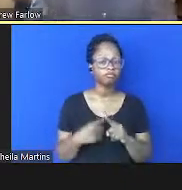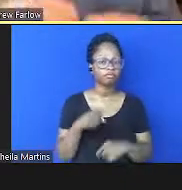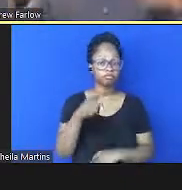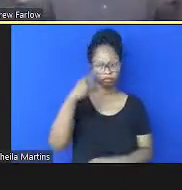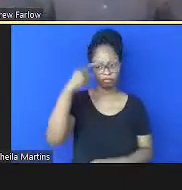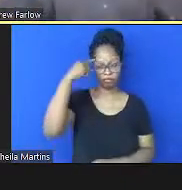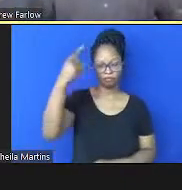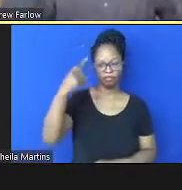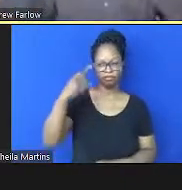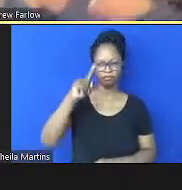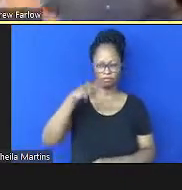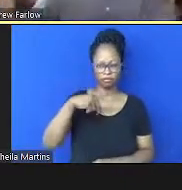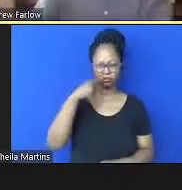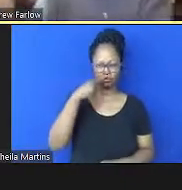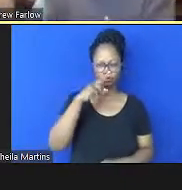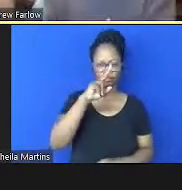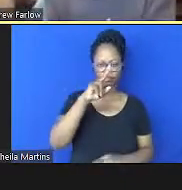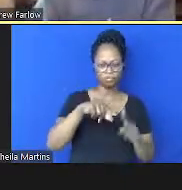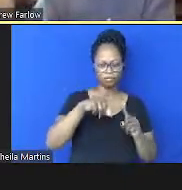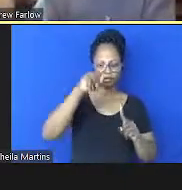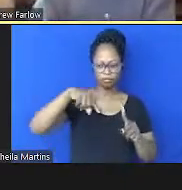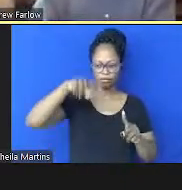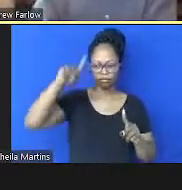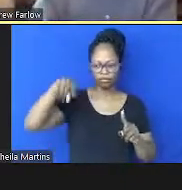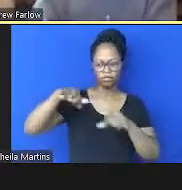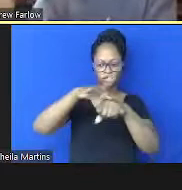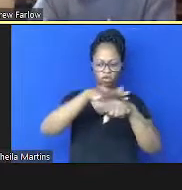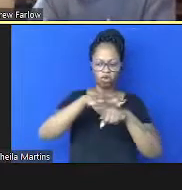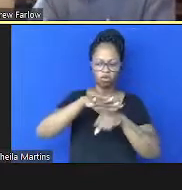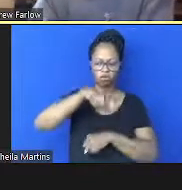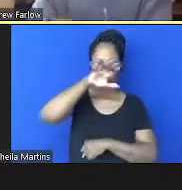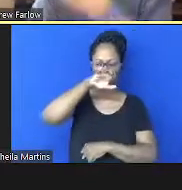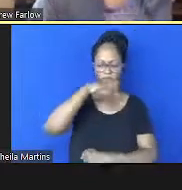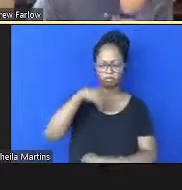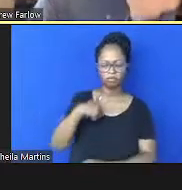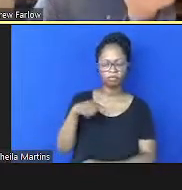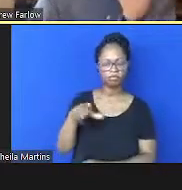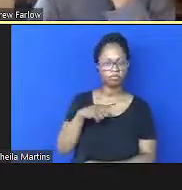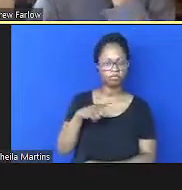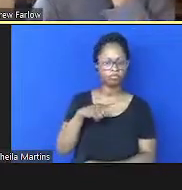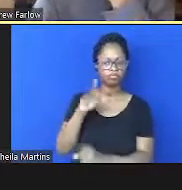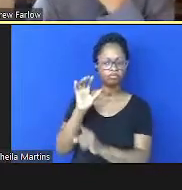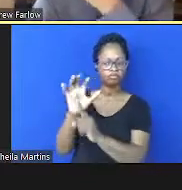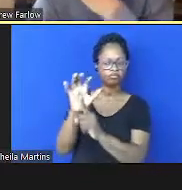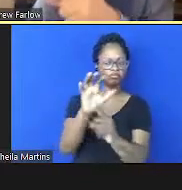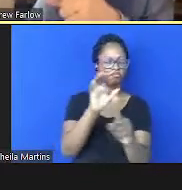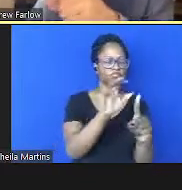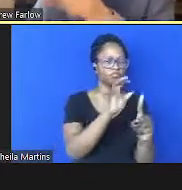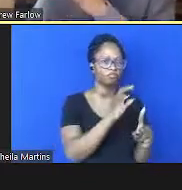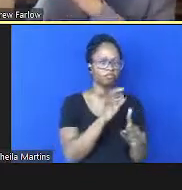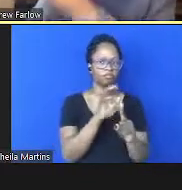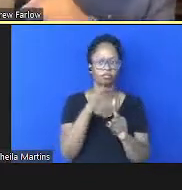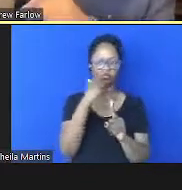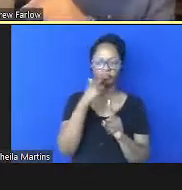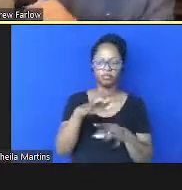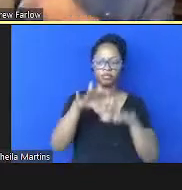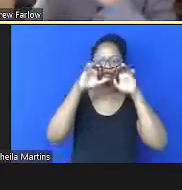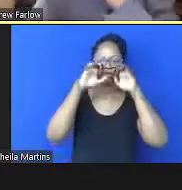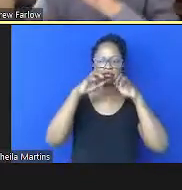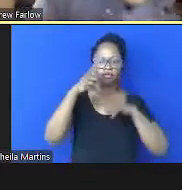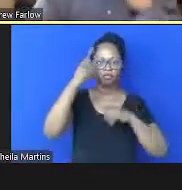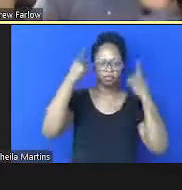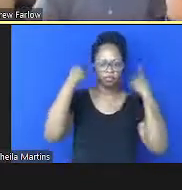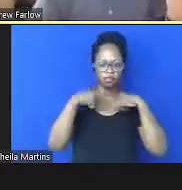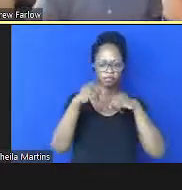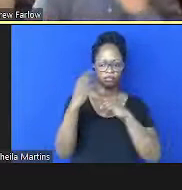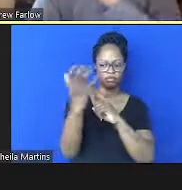diagrama sobre as doenças respiratórias ele afeta as vias aéreas tem o seu próprio efeito